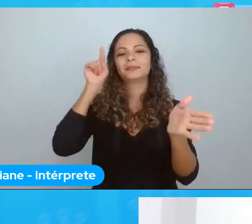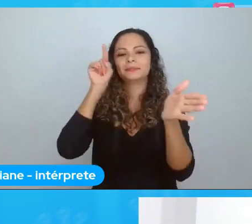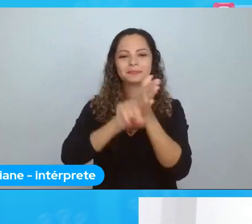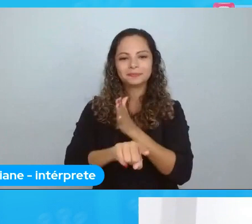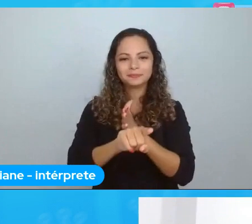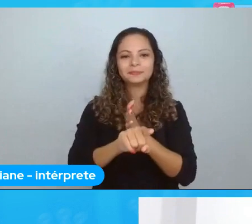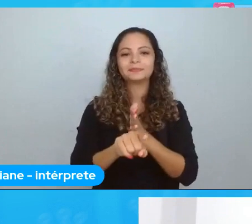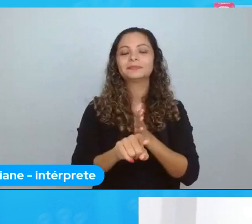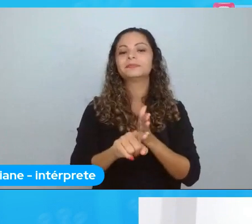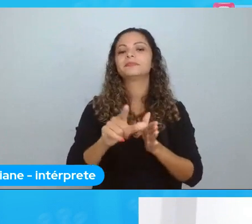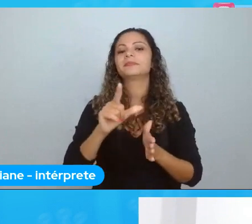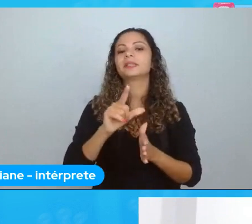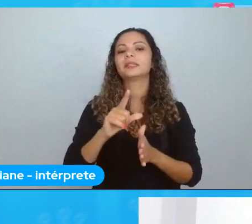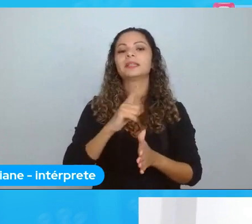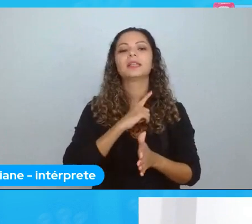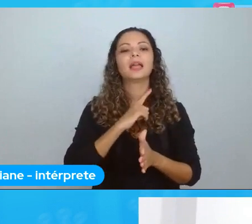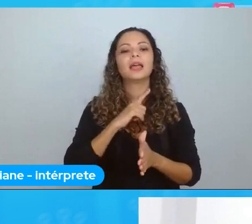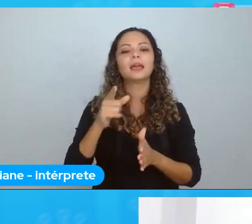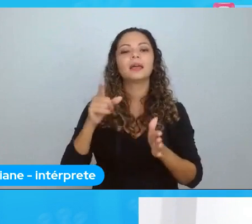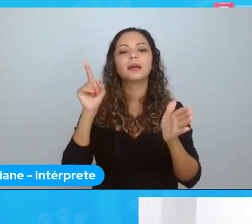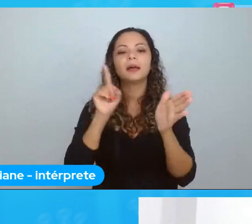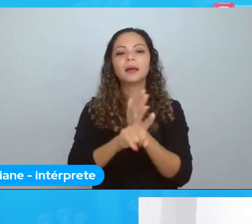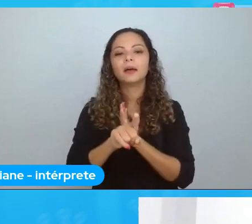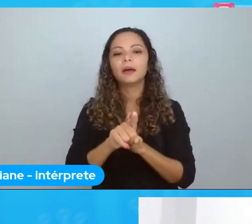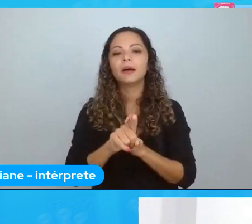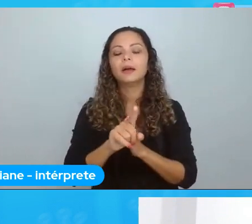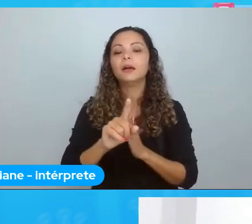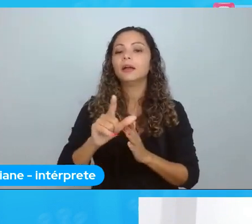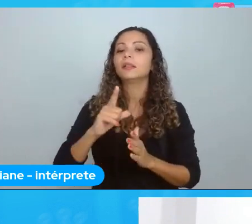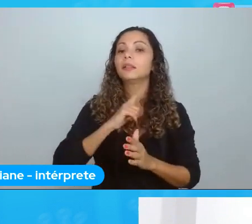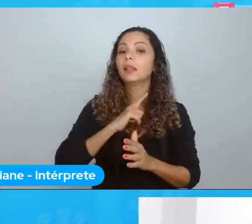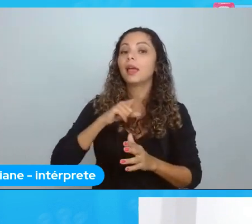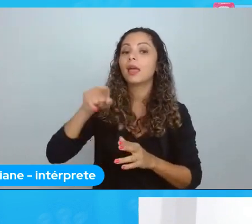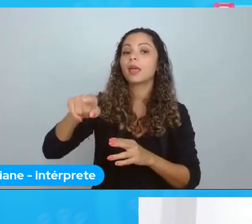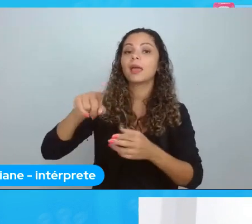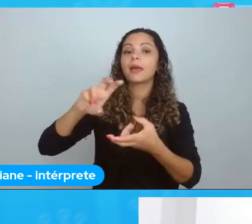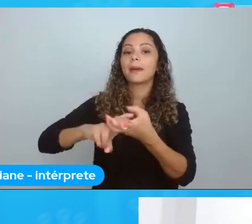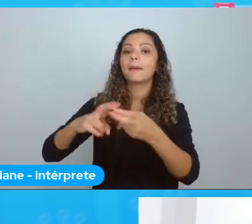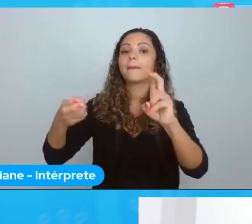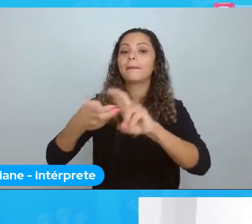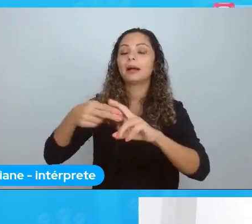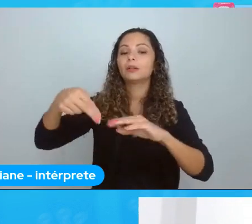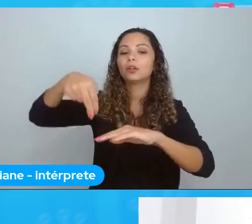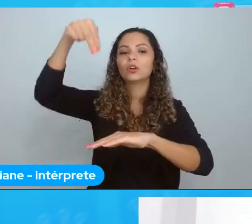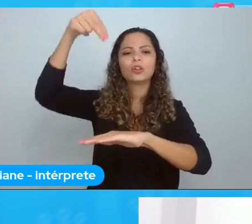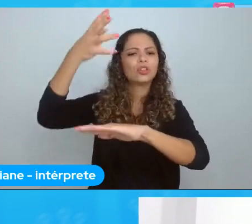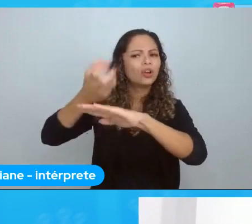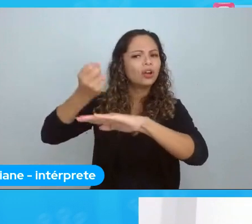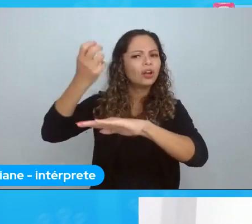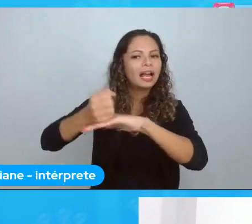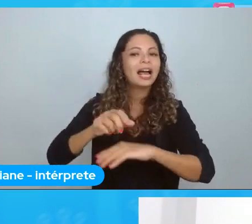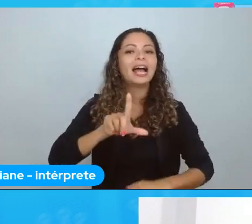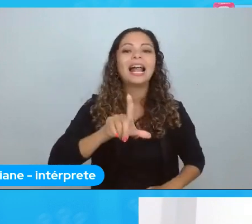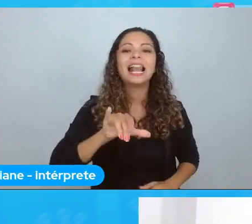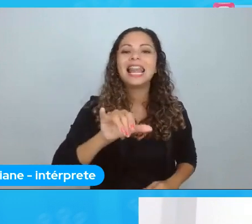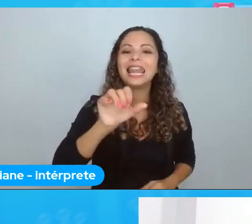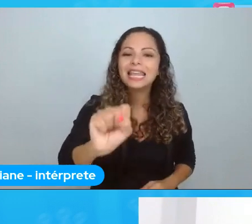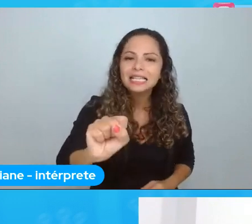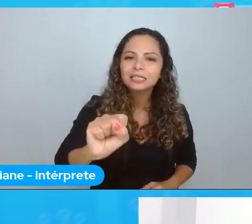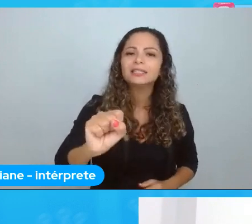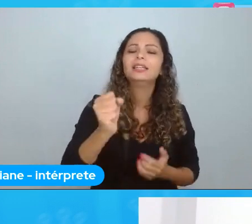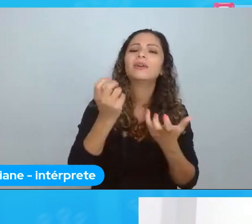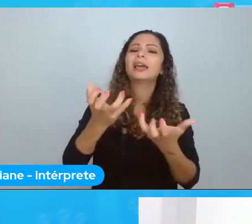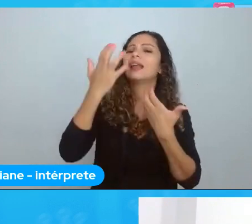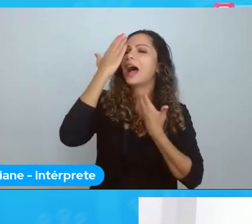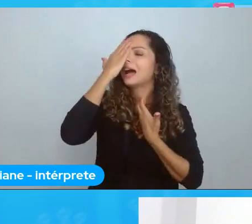Pai Leris Sergipe. Que inclusive vai ser a Pai da Nordeste. Menina. Eu quero aproveitar e quero agradecer a Lins. Nos últimos minutos assim para entrar